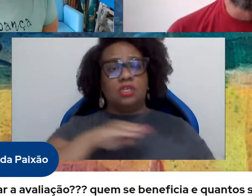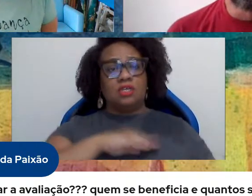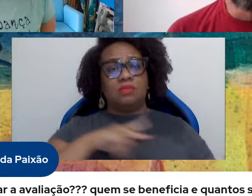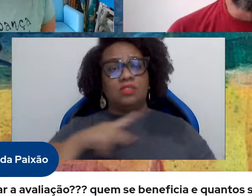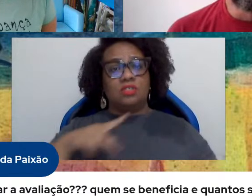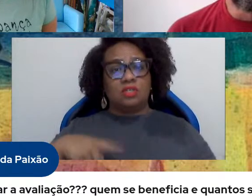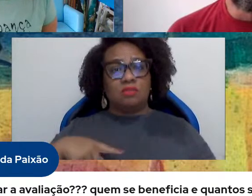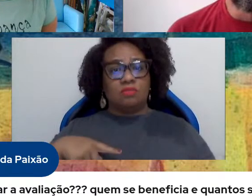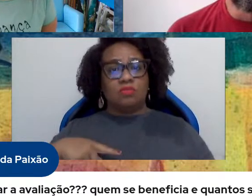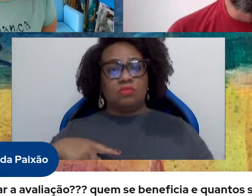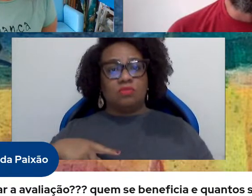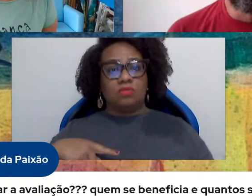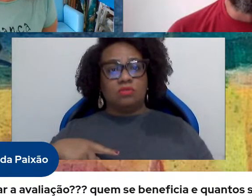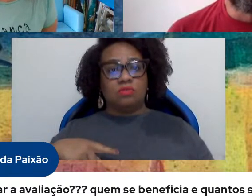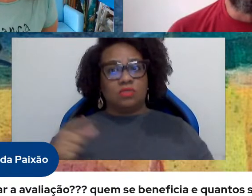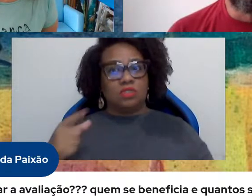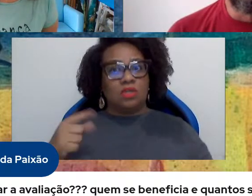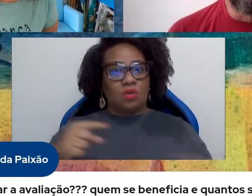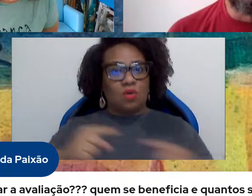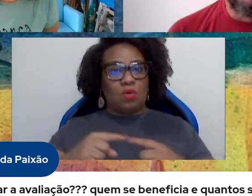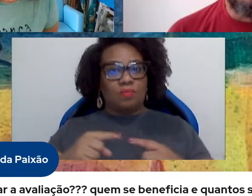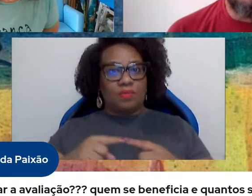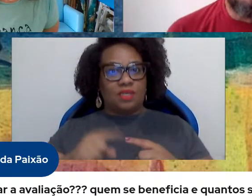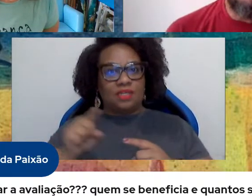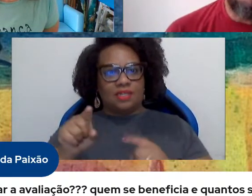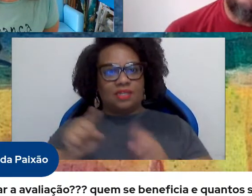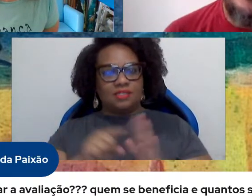Então, acho que tem a ver com essa pergunta aí.